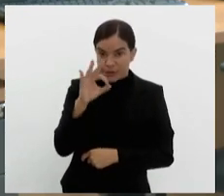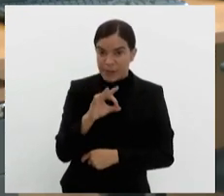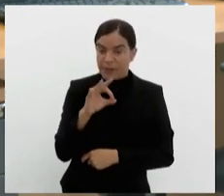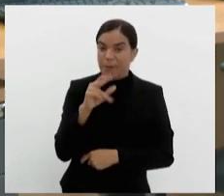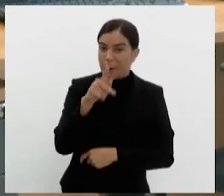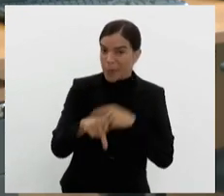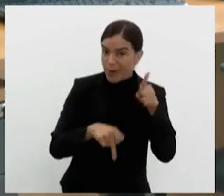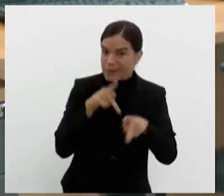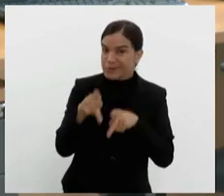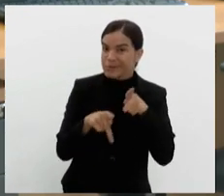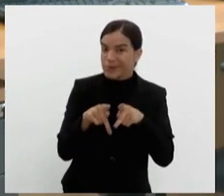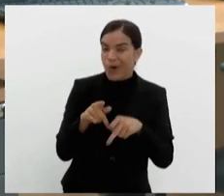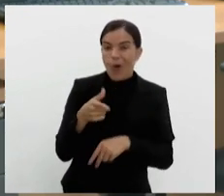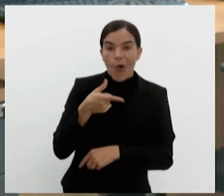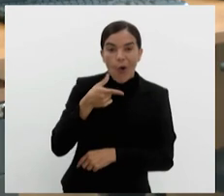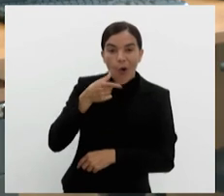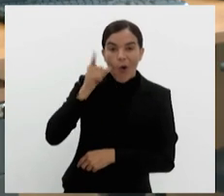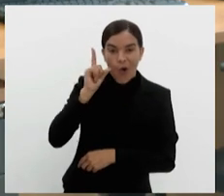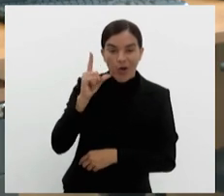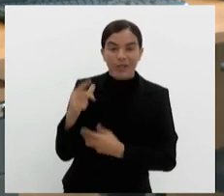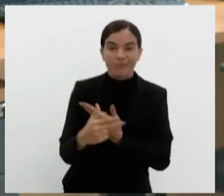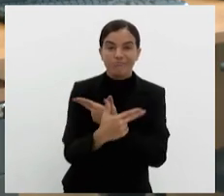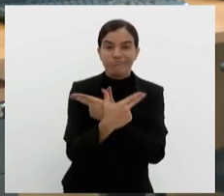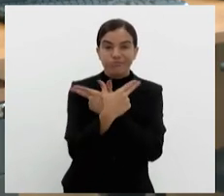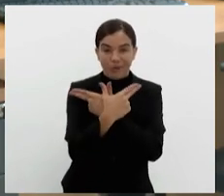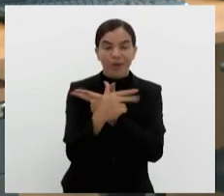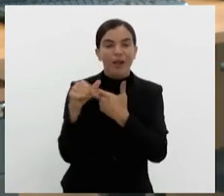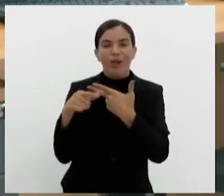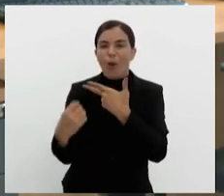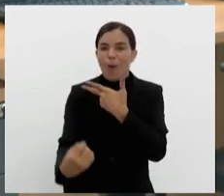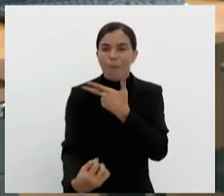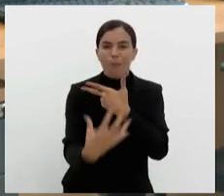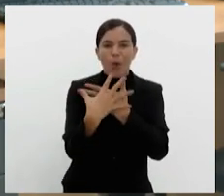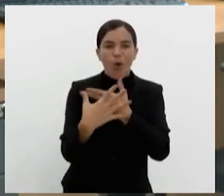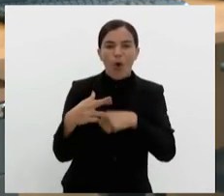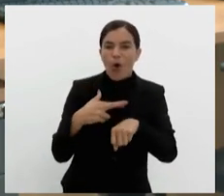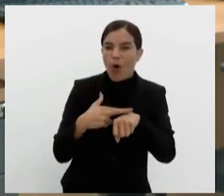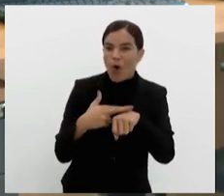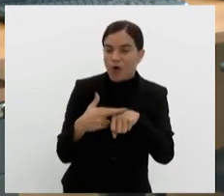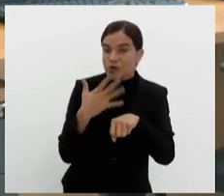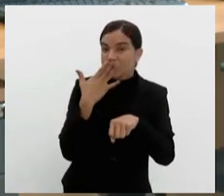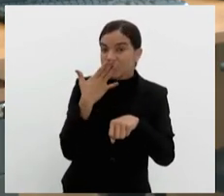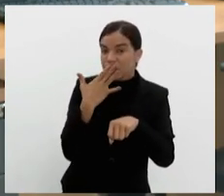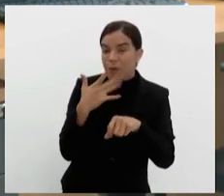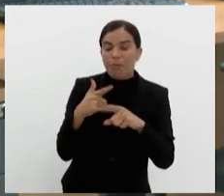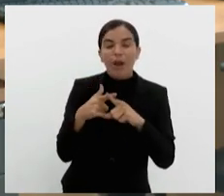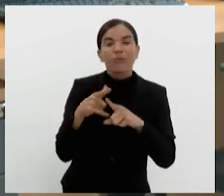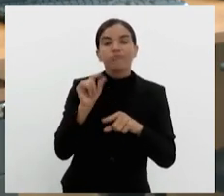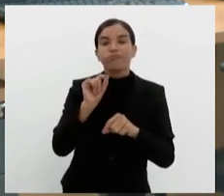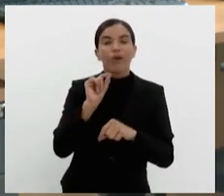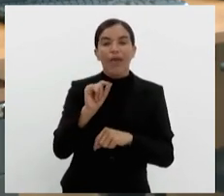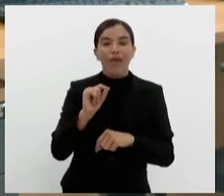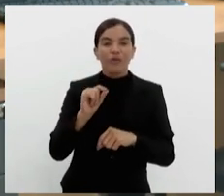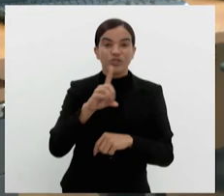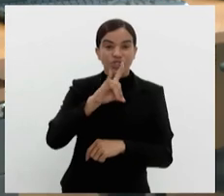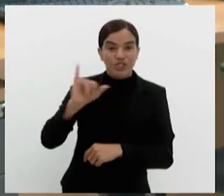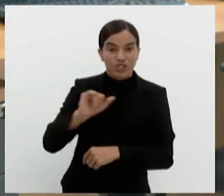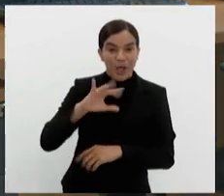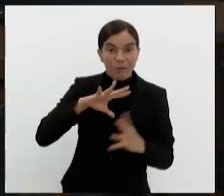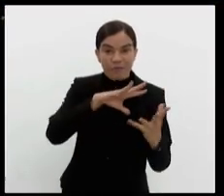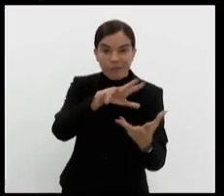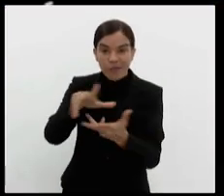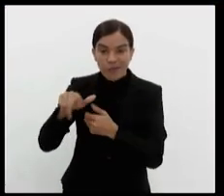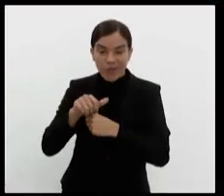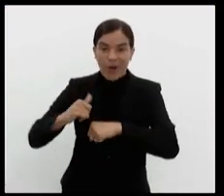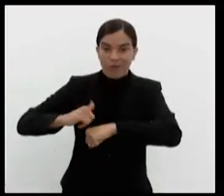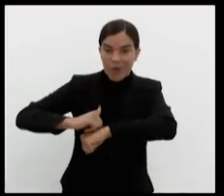Ontem à noite, o Cristo Redentor foi iluminado de roxo justamente para chamar a atenção para o Dia Mundial de Combate à Obesidade.